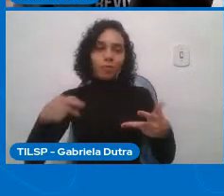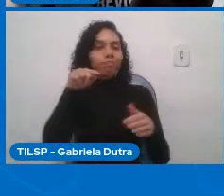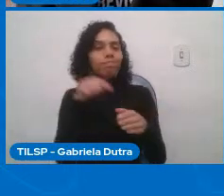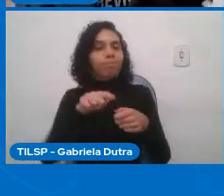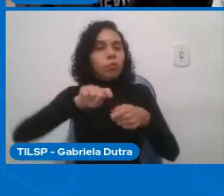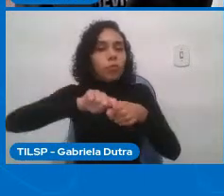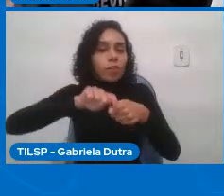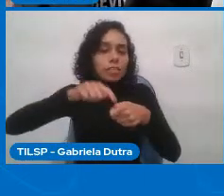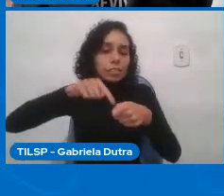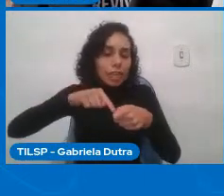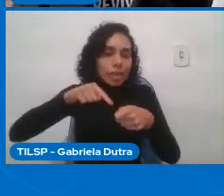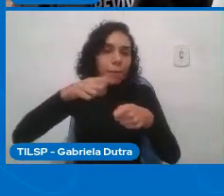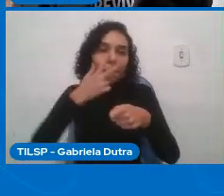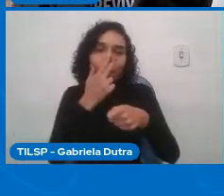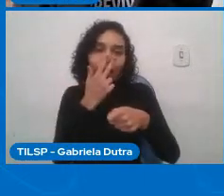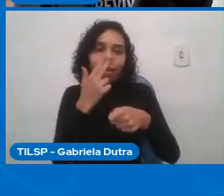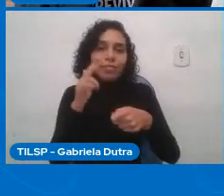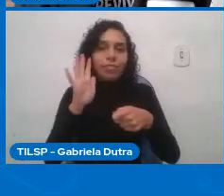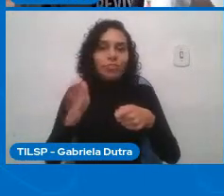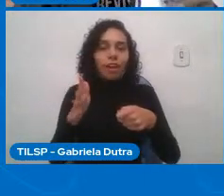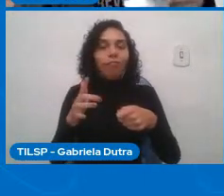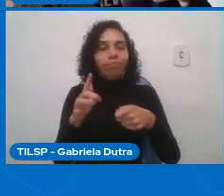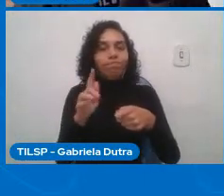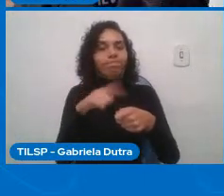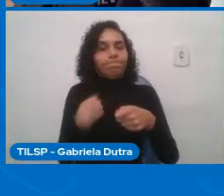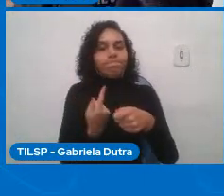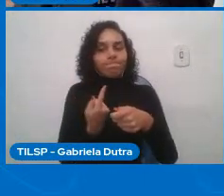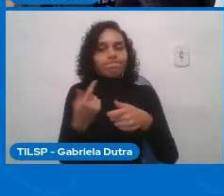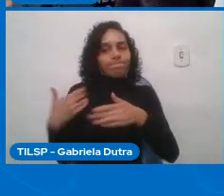processando, sendo objeto de processamento de informação.